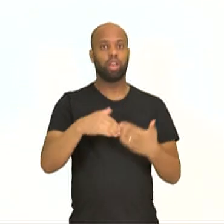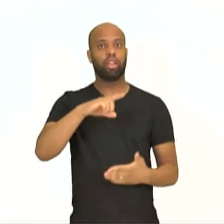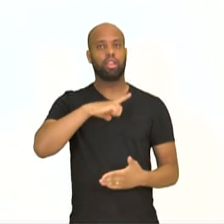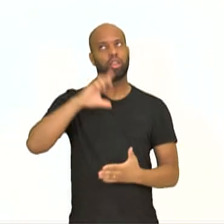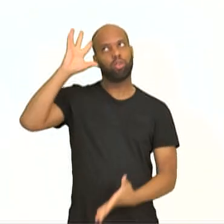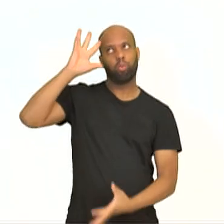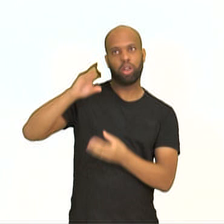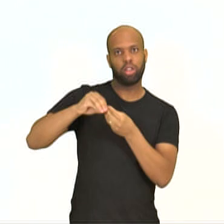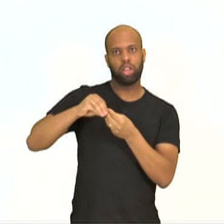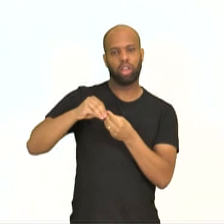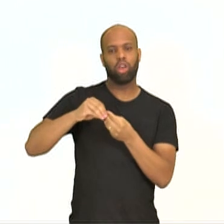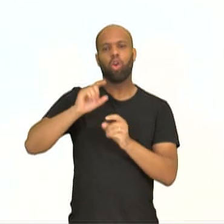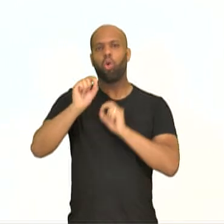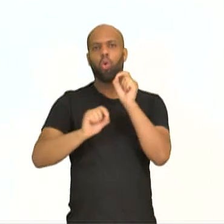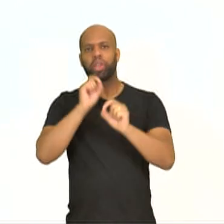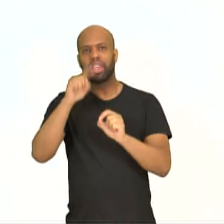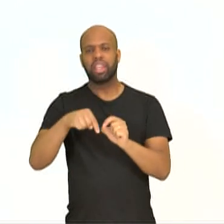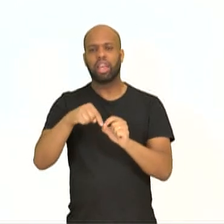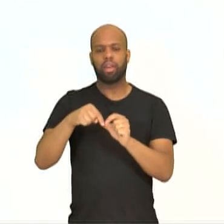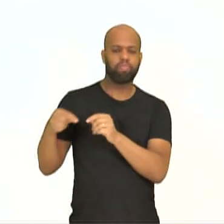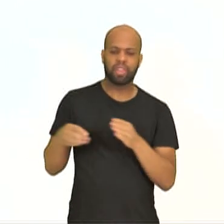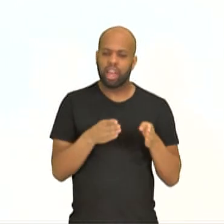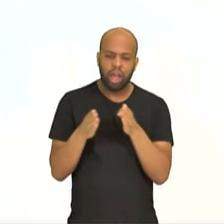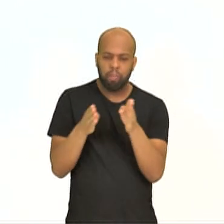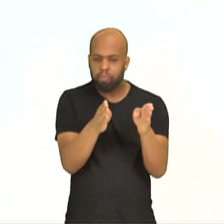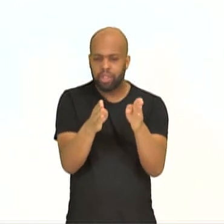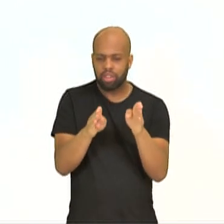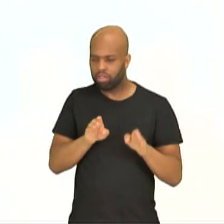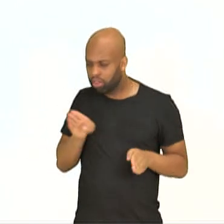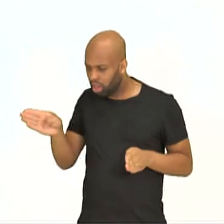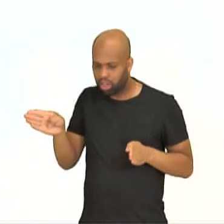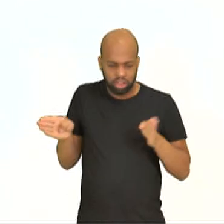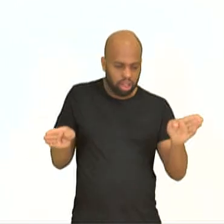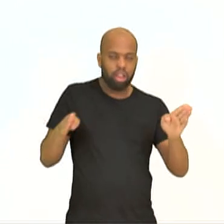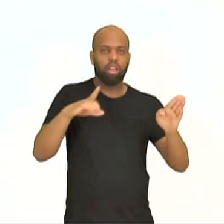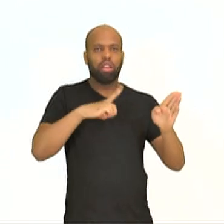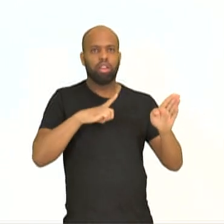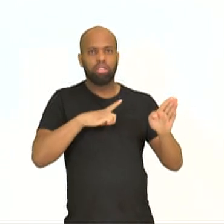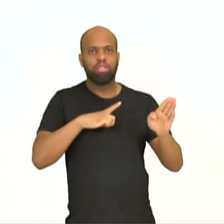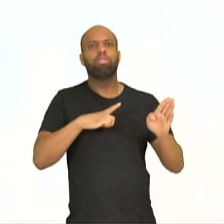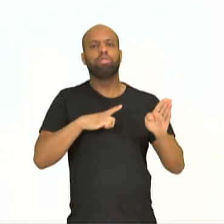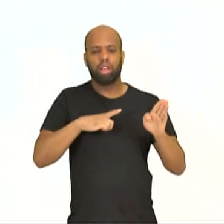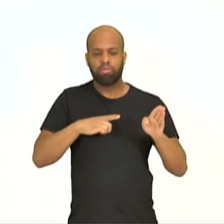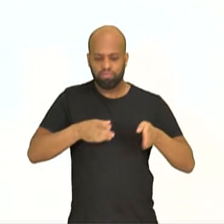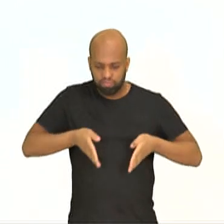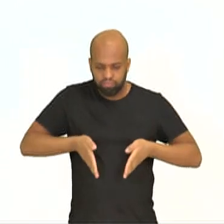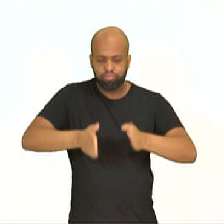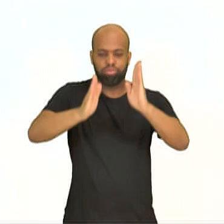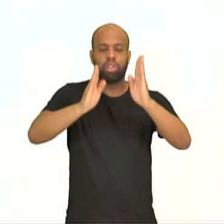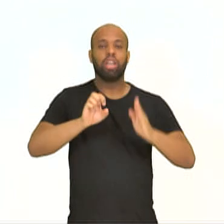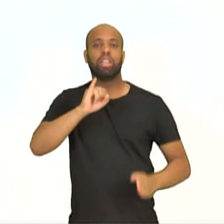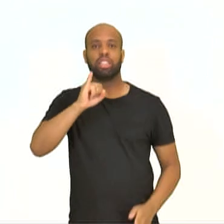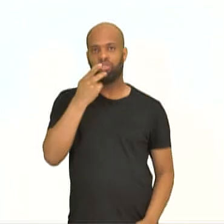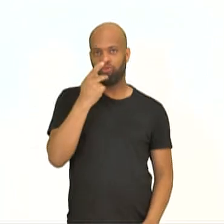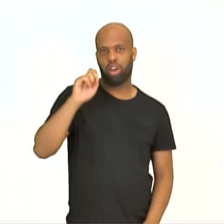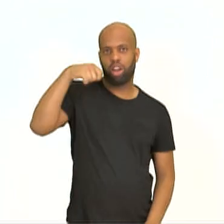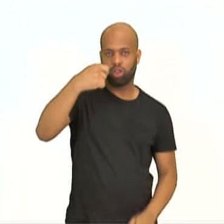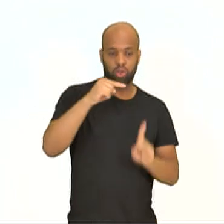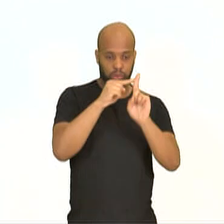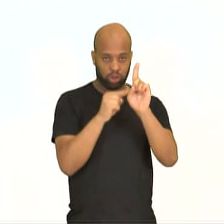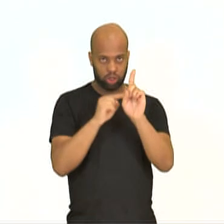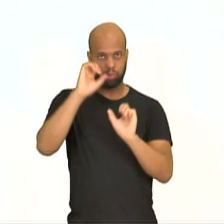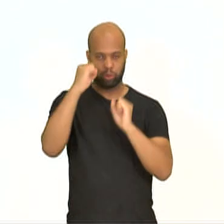temos que entender quais que são os caminhos que cada um desses tipos toma quando a gente está falando da classificação das